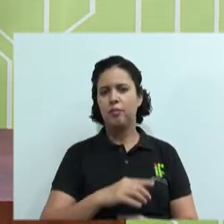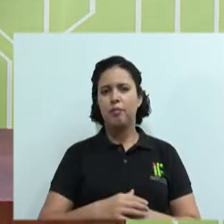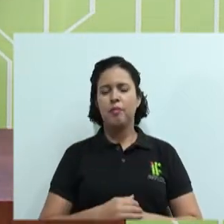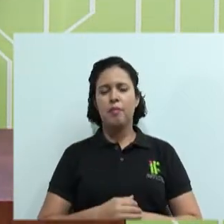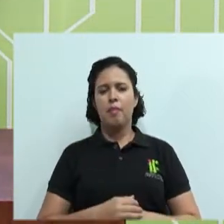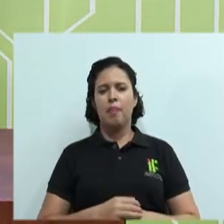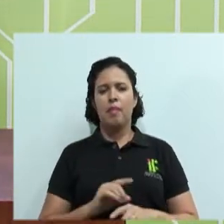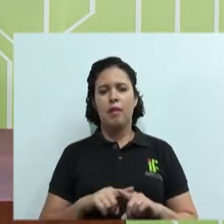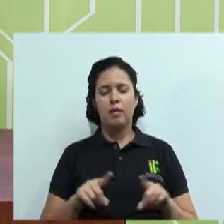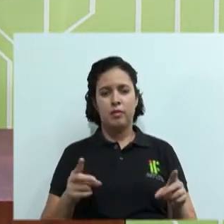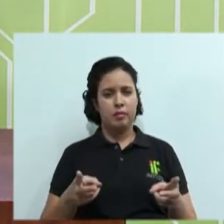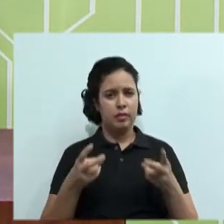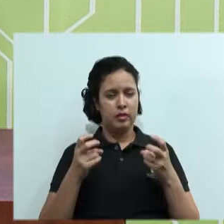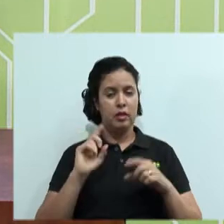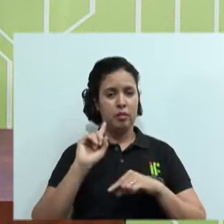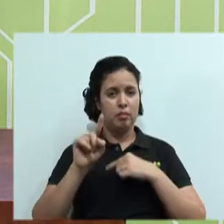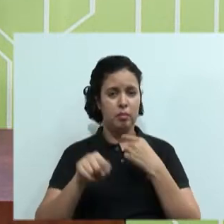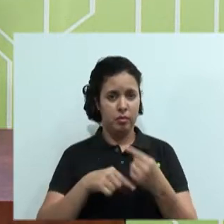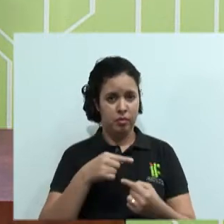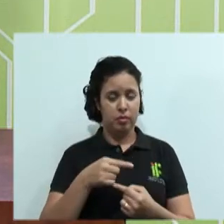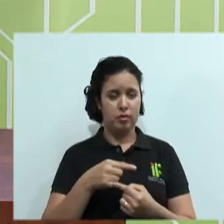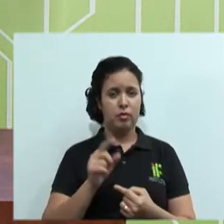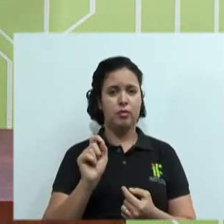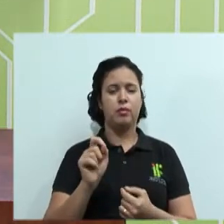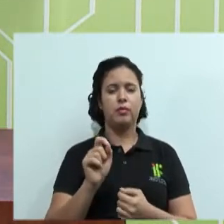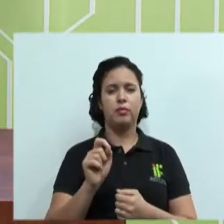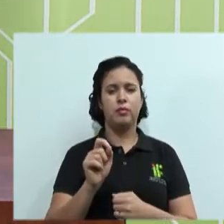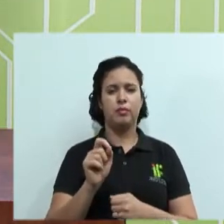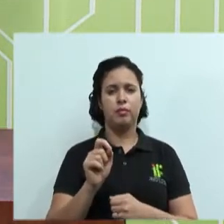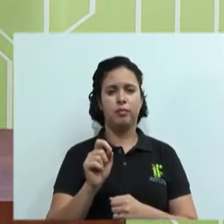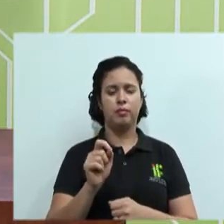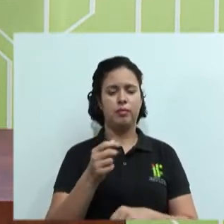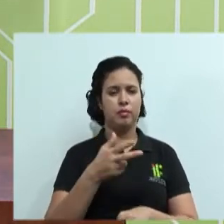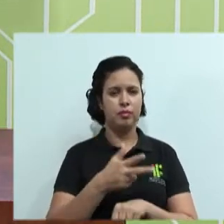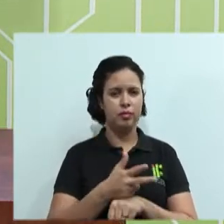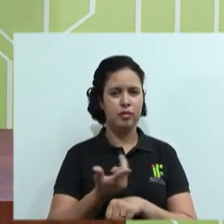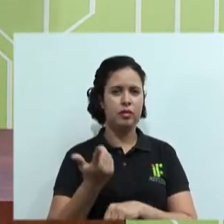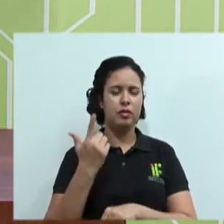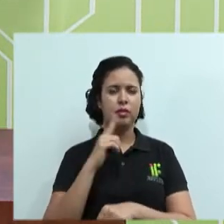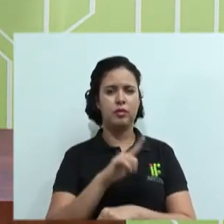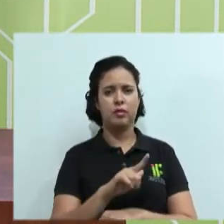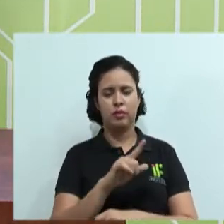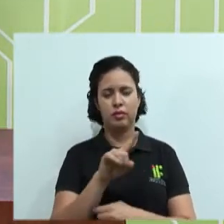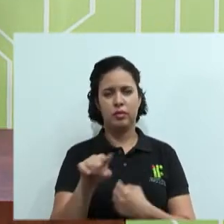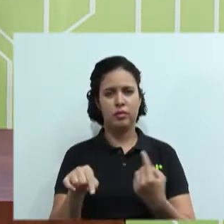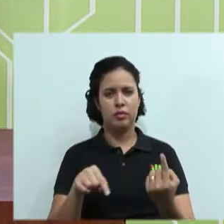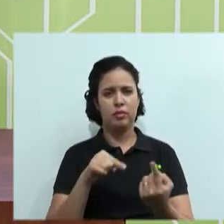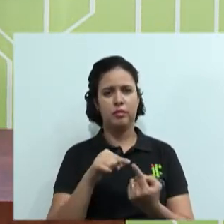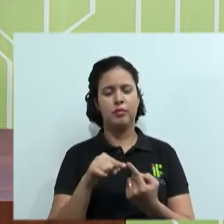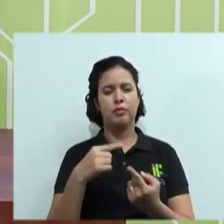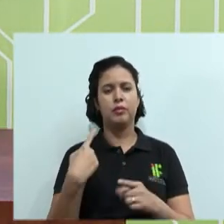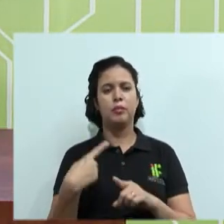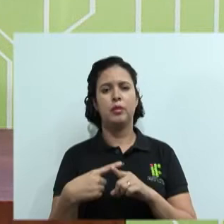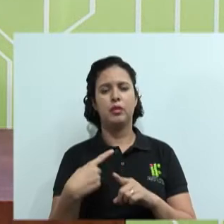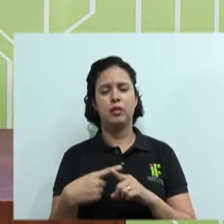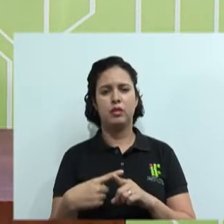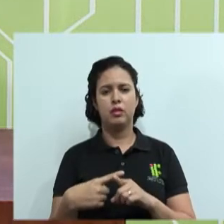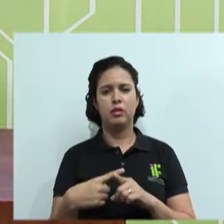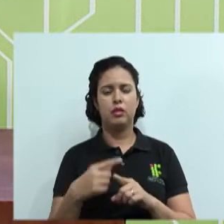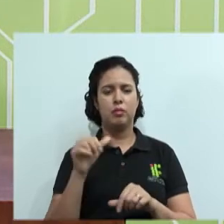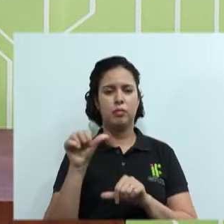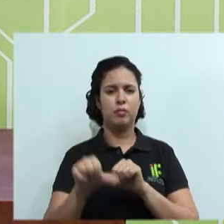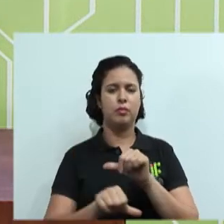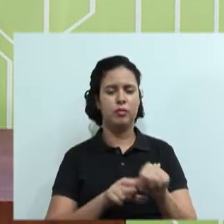Mas perceba que, no segundo momento do vídeo, quando a negociação deu certo, quando ele alcançou o acordo, foi por quê? Porque ele já